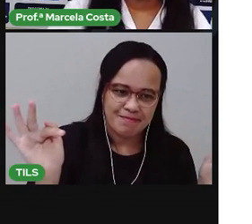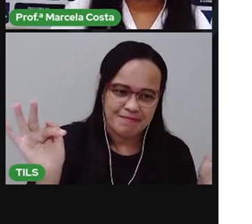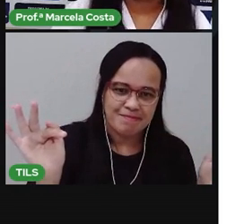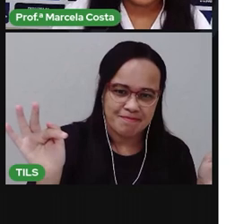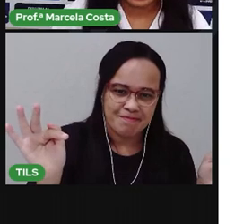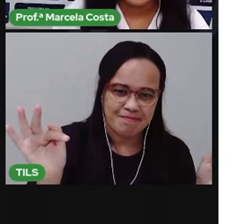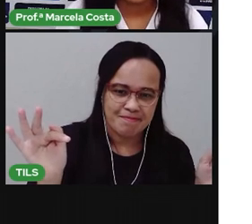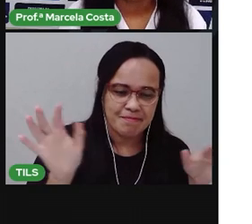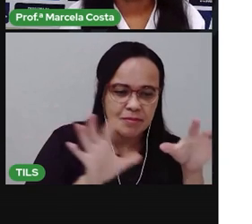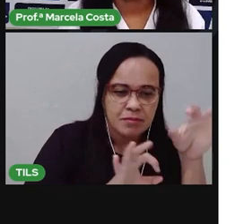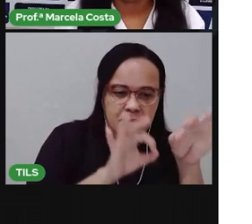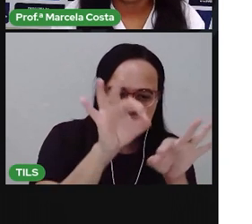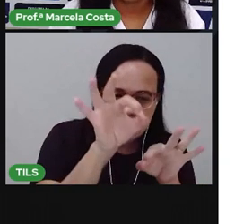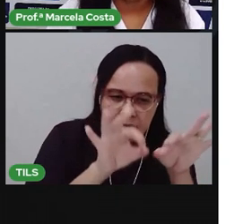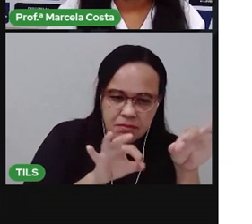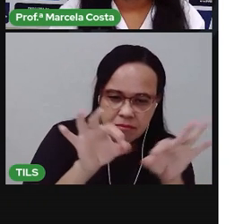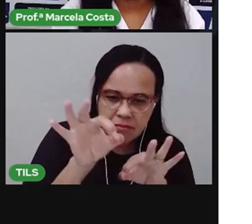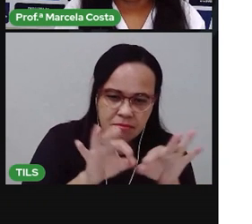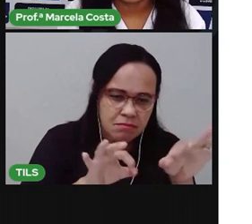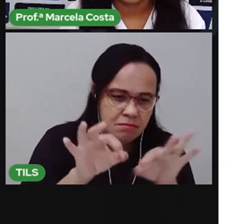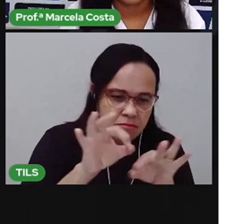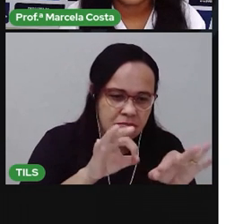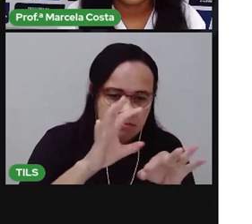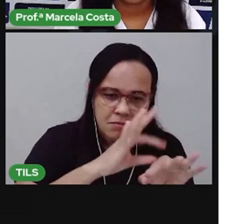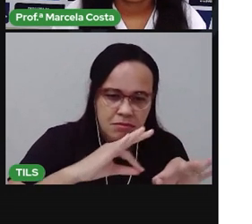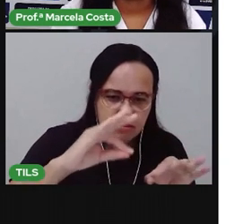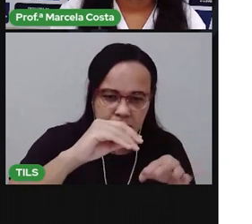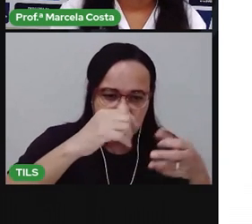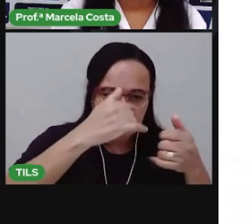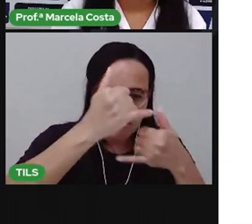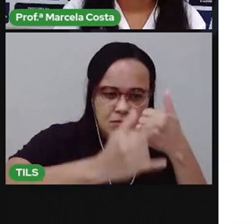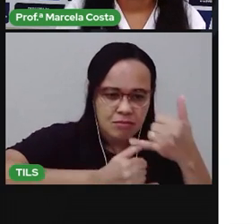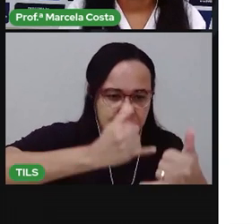Arrumar os brinquedos.